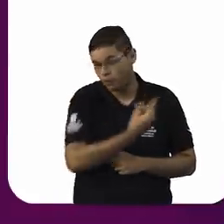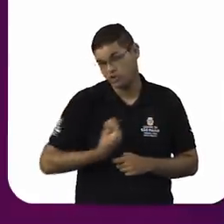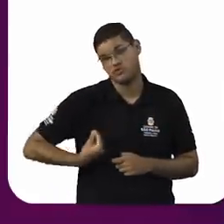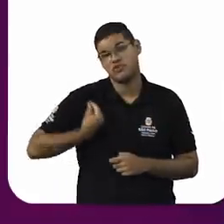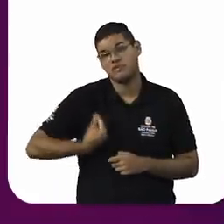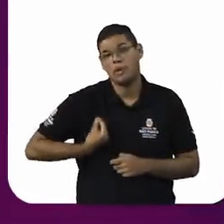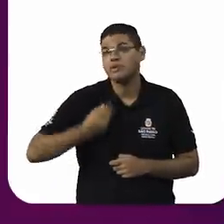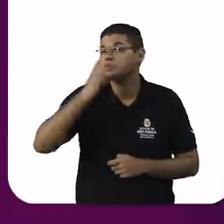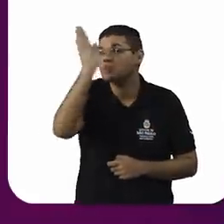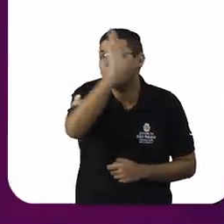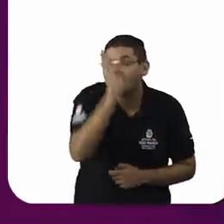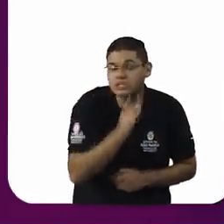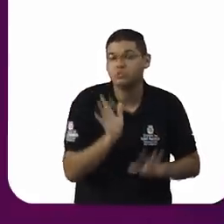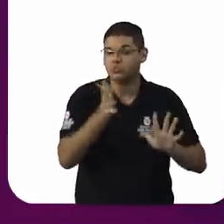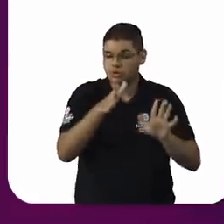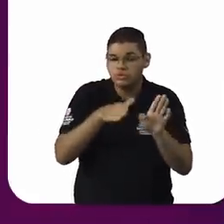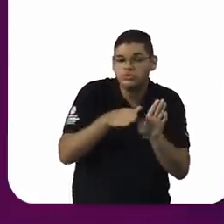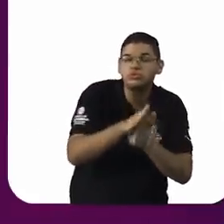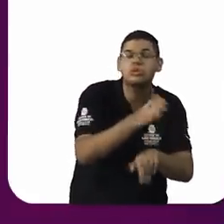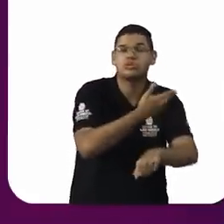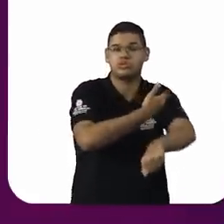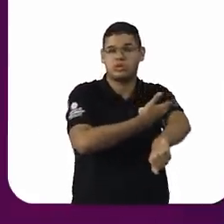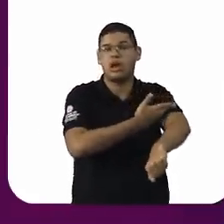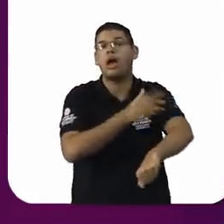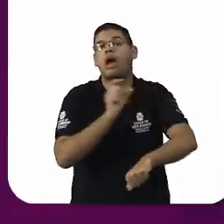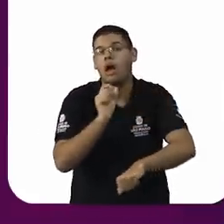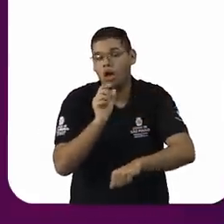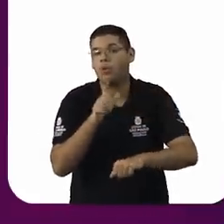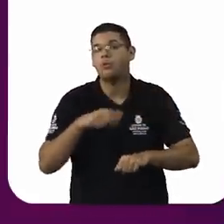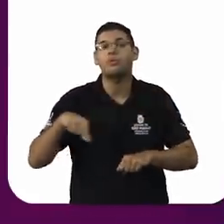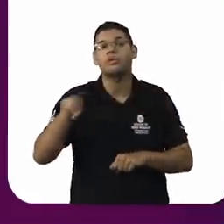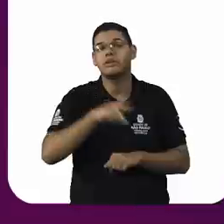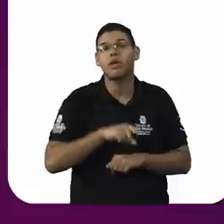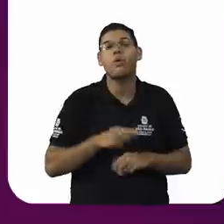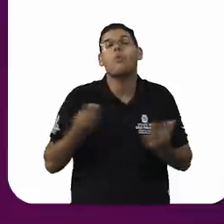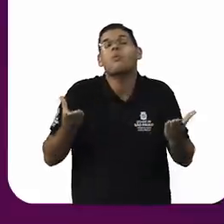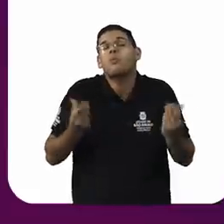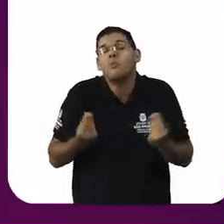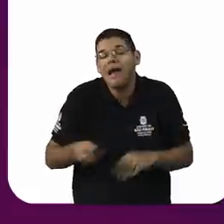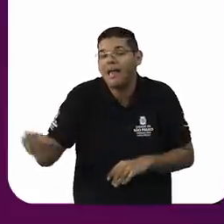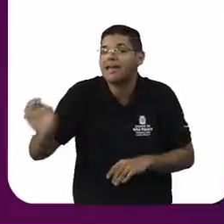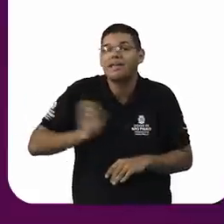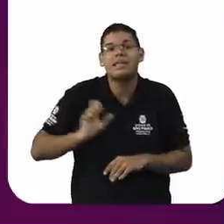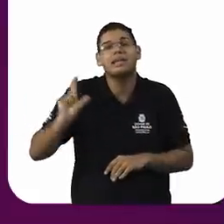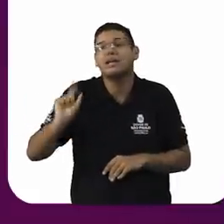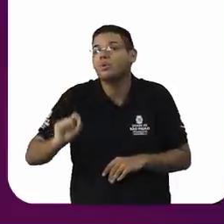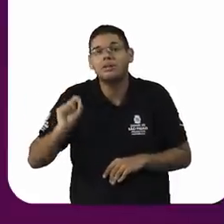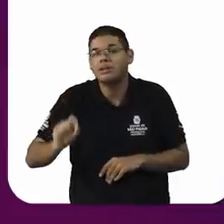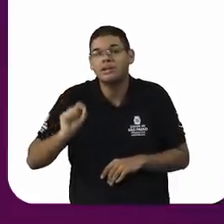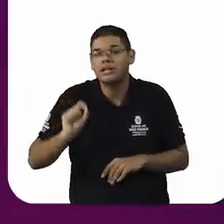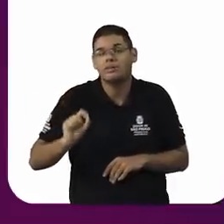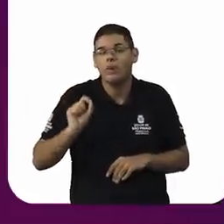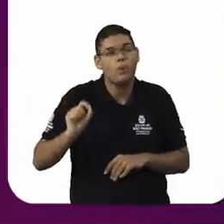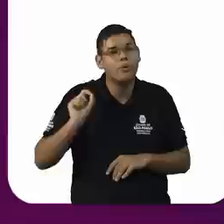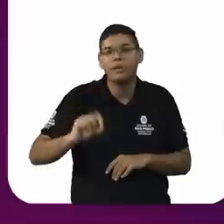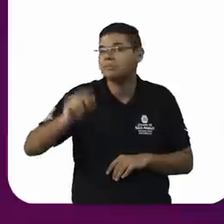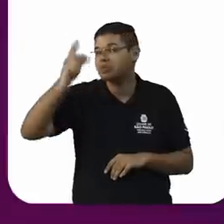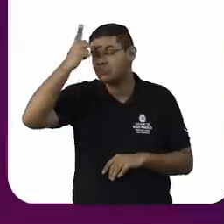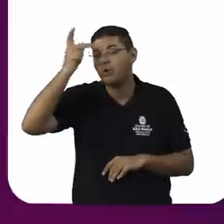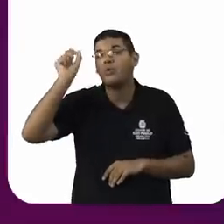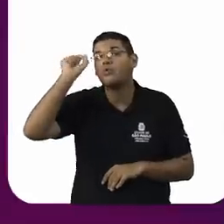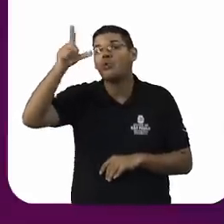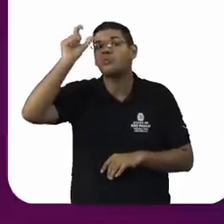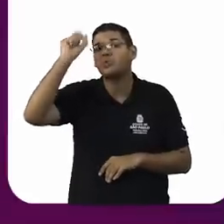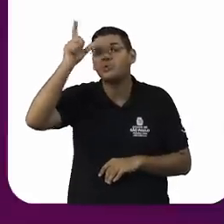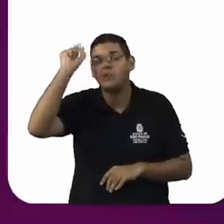o Brasil conforma uma rica geografia de identidades culturais, étnico-raciais e religiosas.